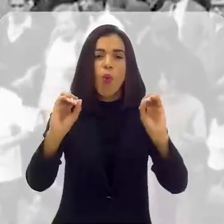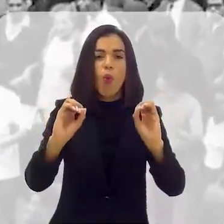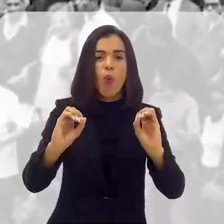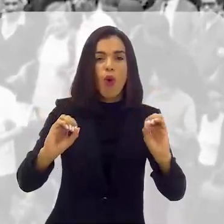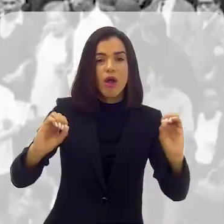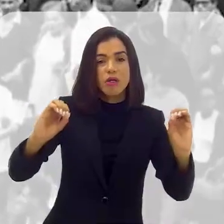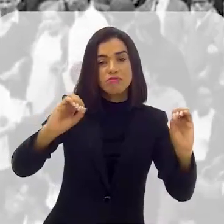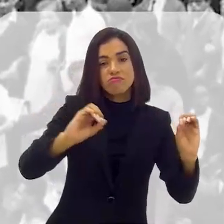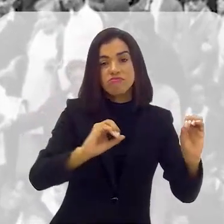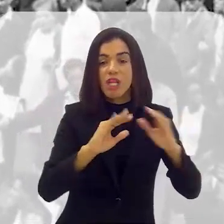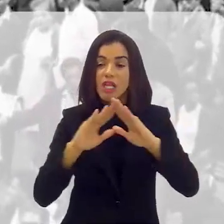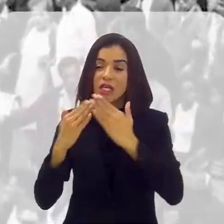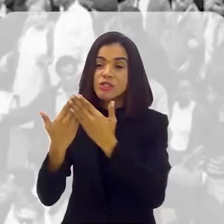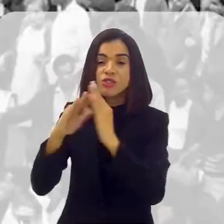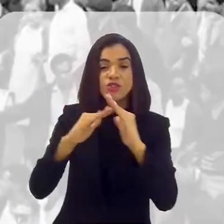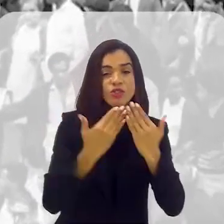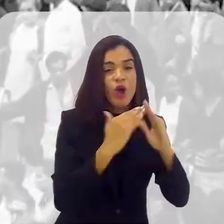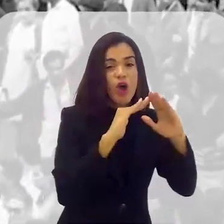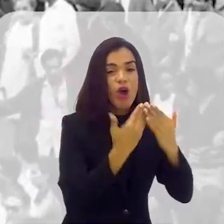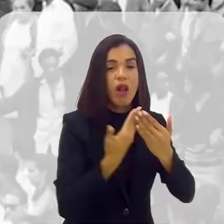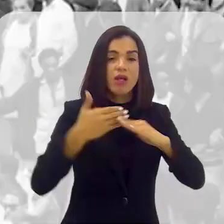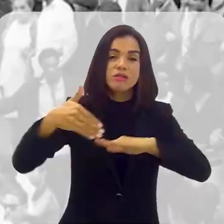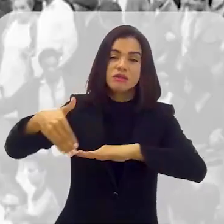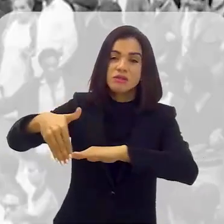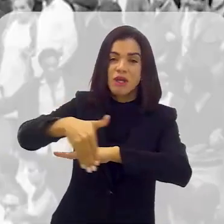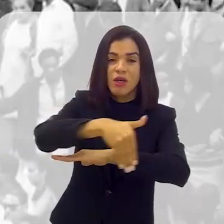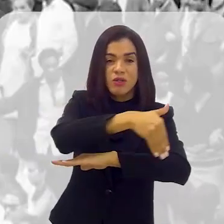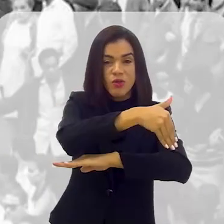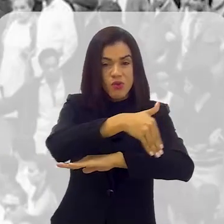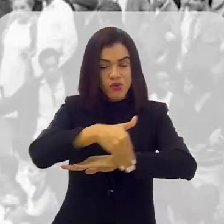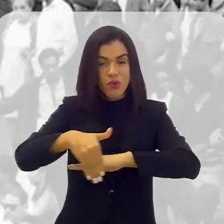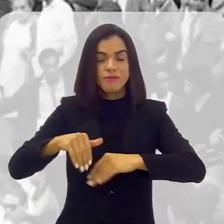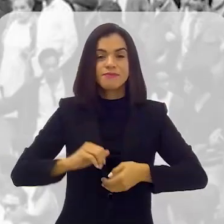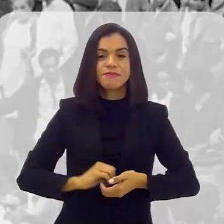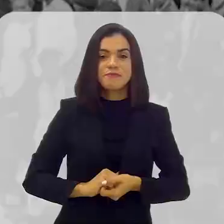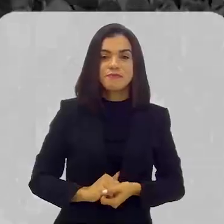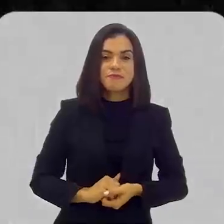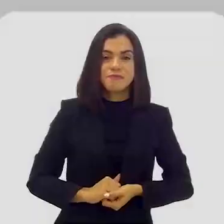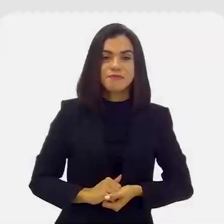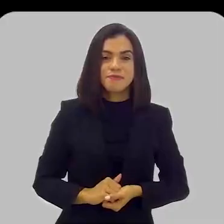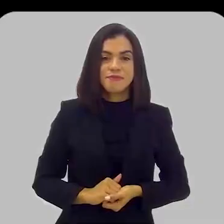ou não, nas escolas...